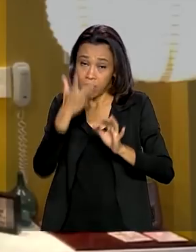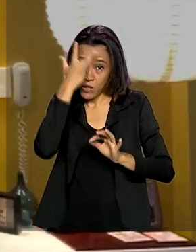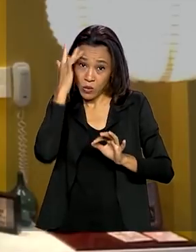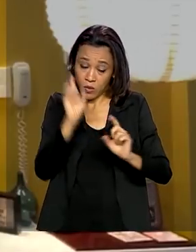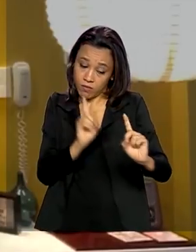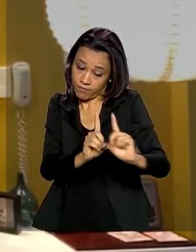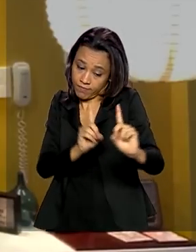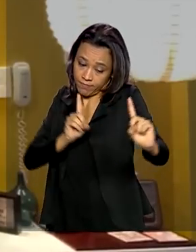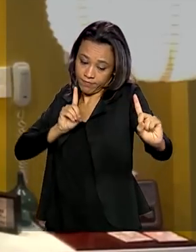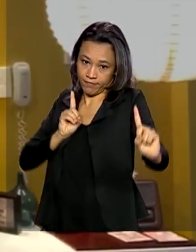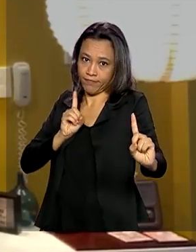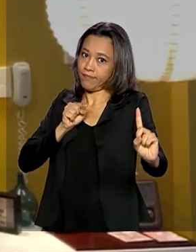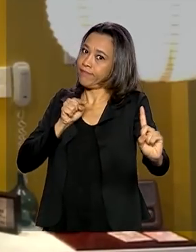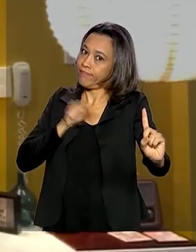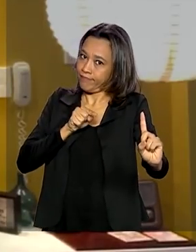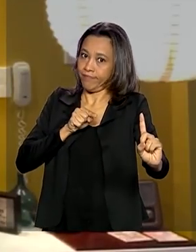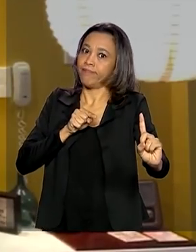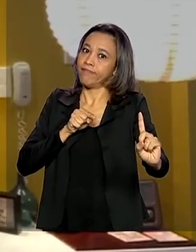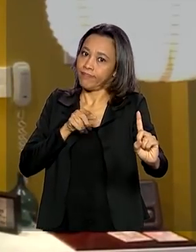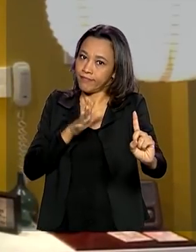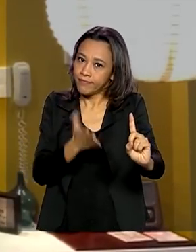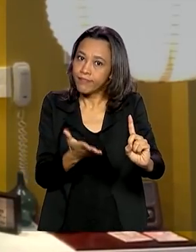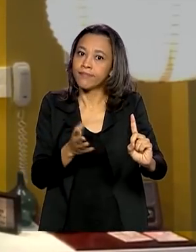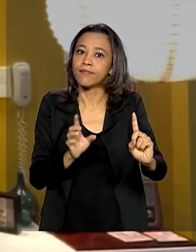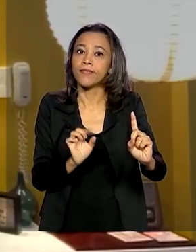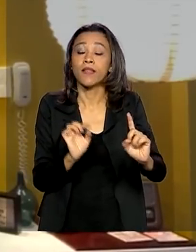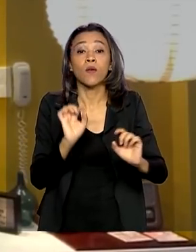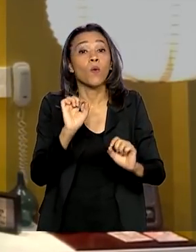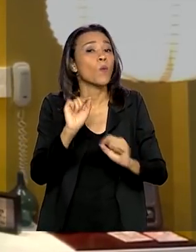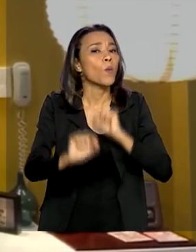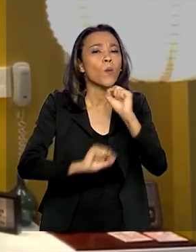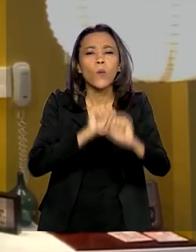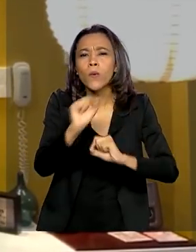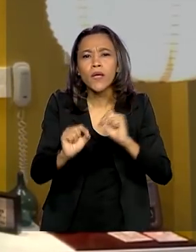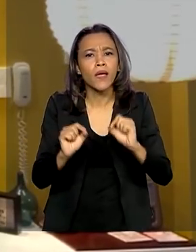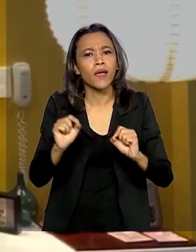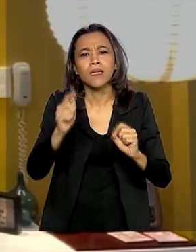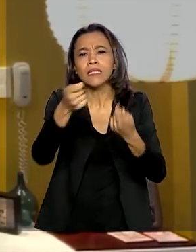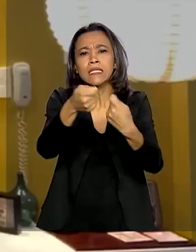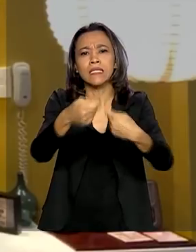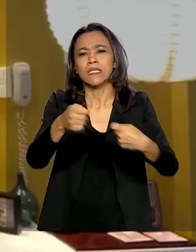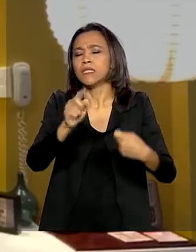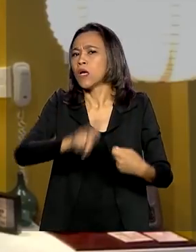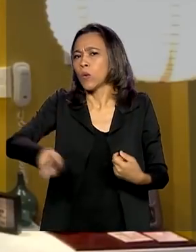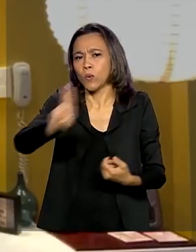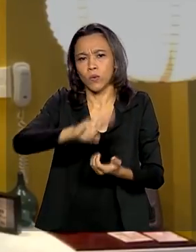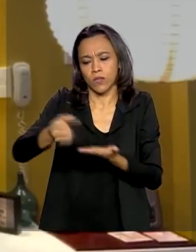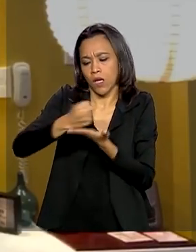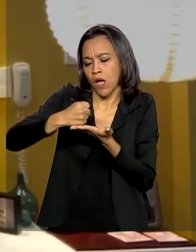social são chamadas de não farmacológicas, ou seja, sem o uso de medicamentos e vacinas. aglomerações.